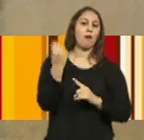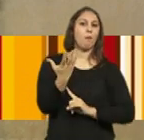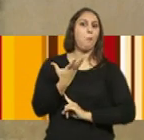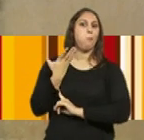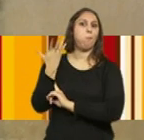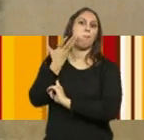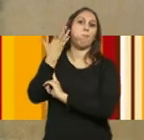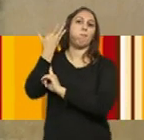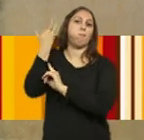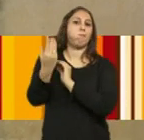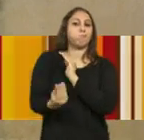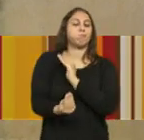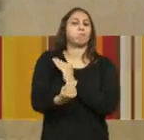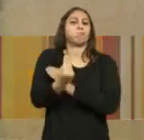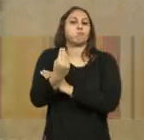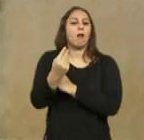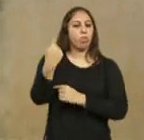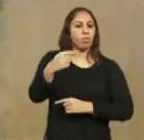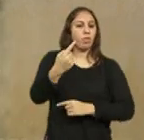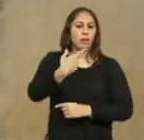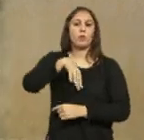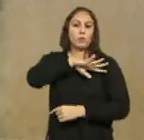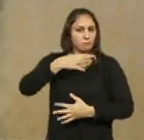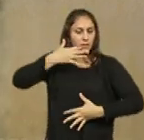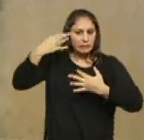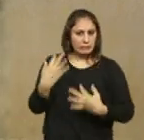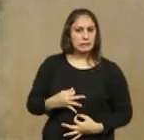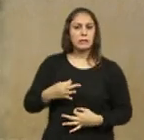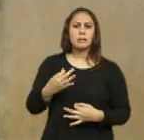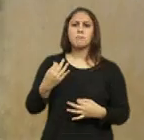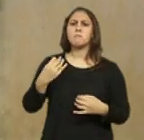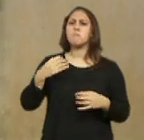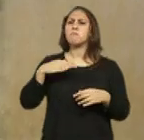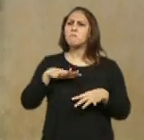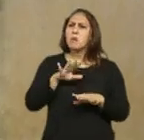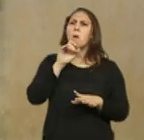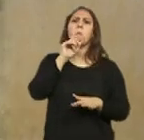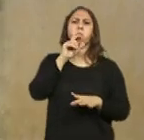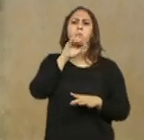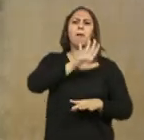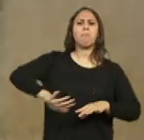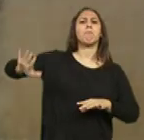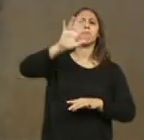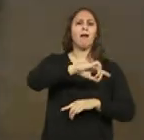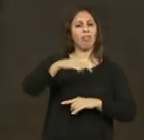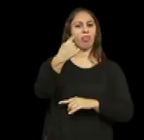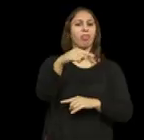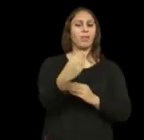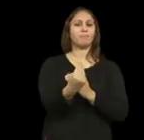notável, único, em Coimbra seguramente, mas provavelmente até no país.